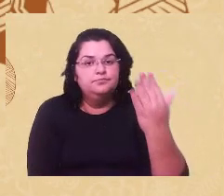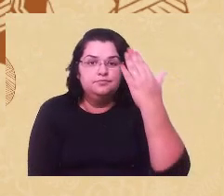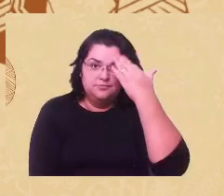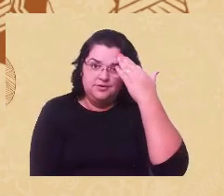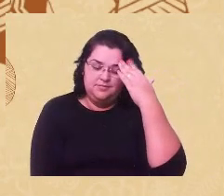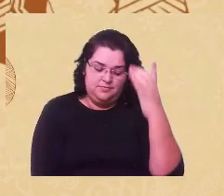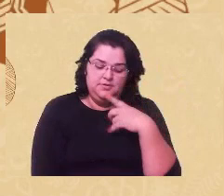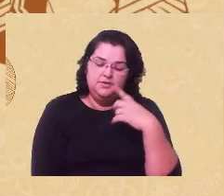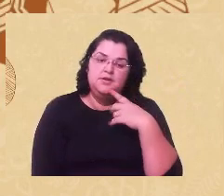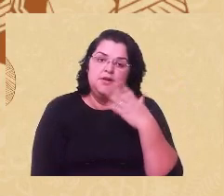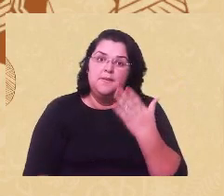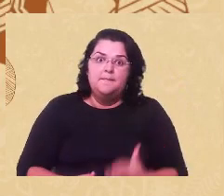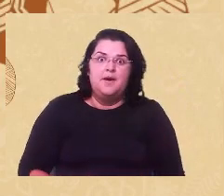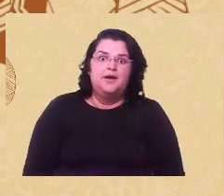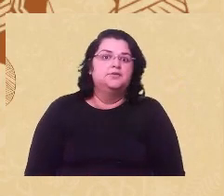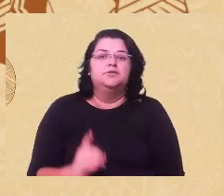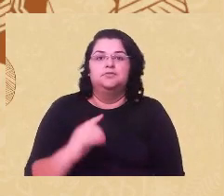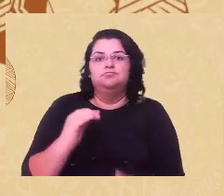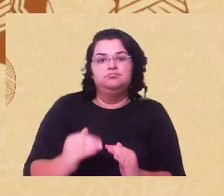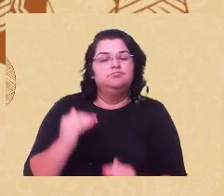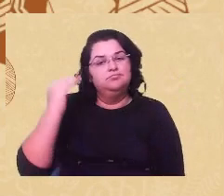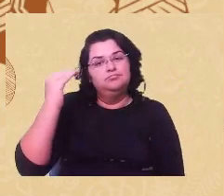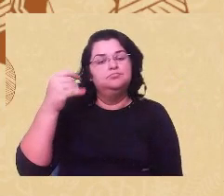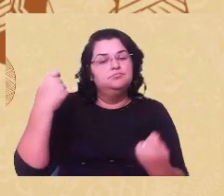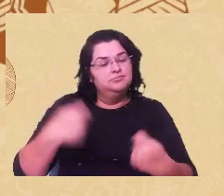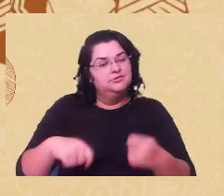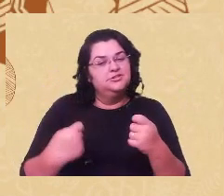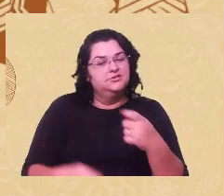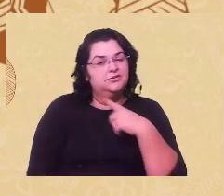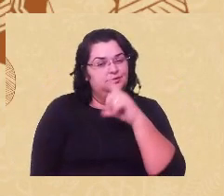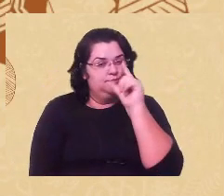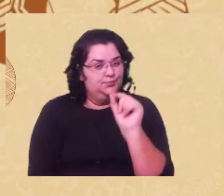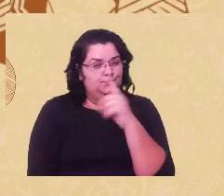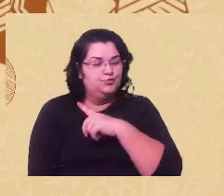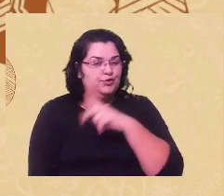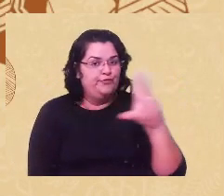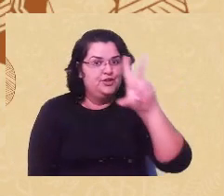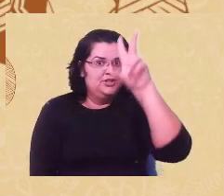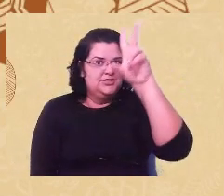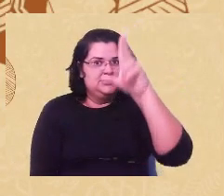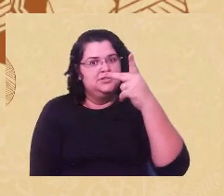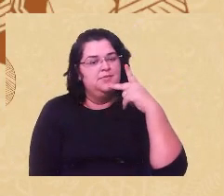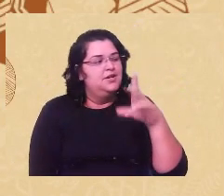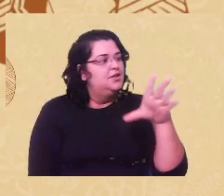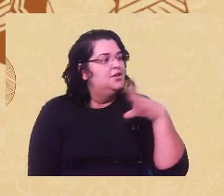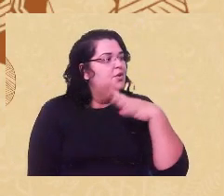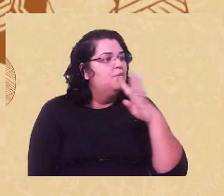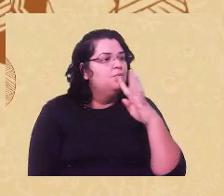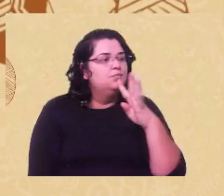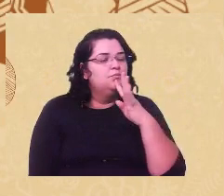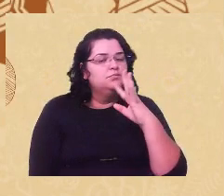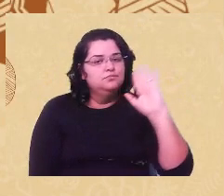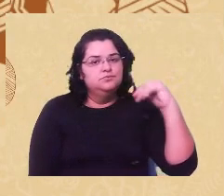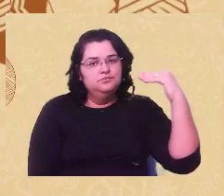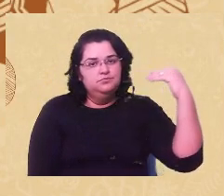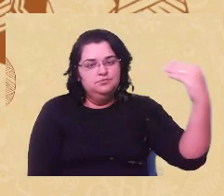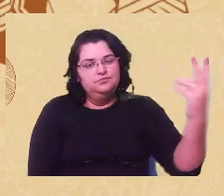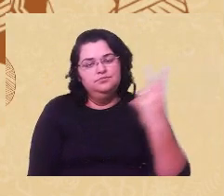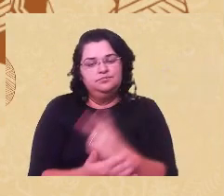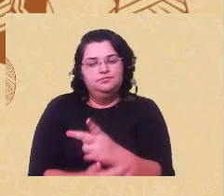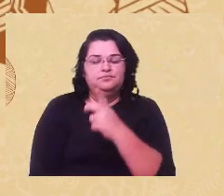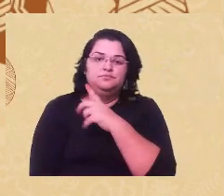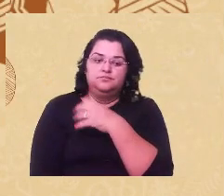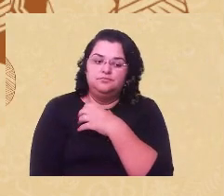parto, sangrar o aborto, precisa ser valorizado, reconhecido, institucionalizado no sentido não de